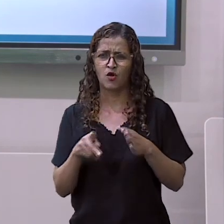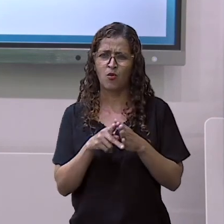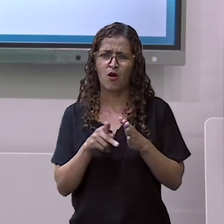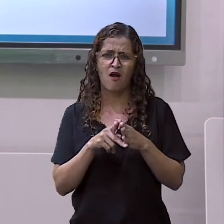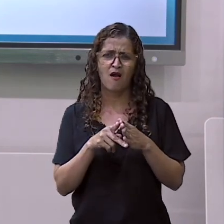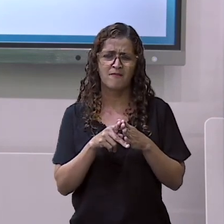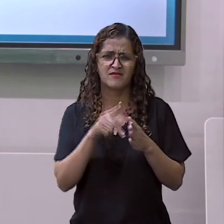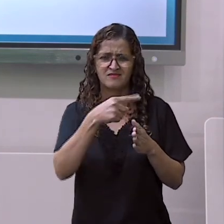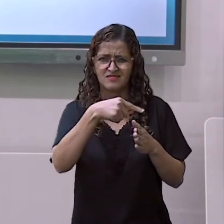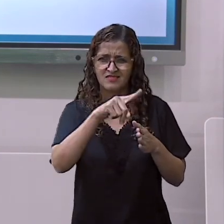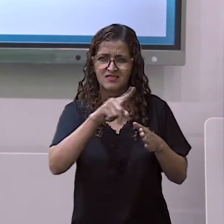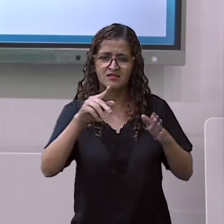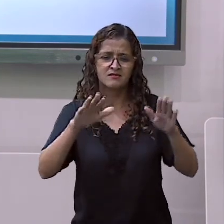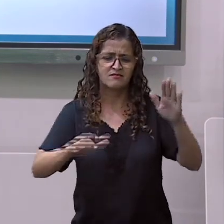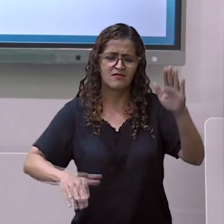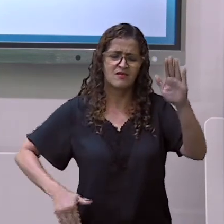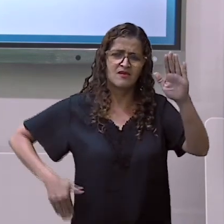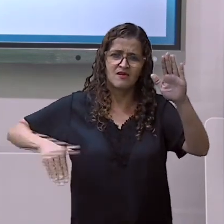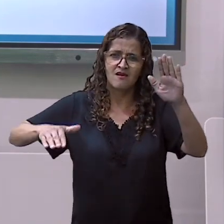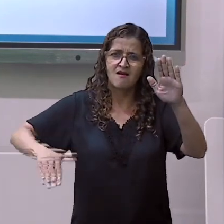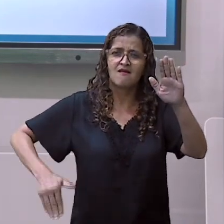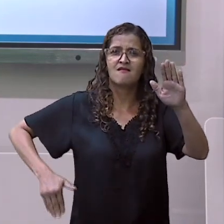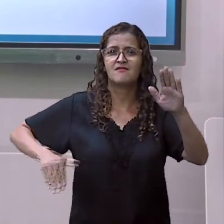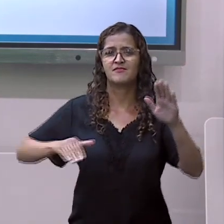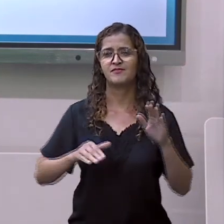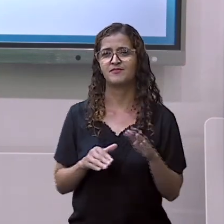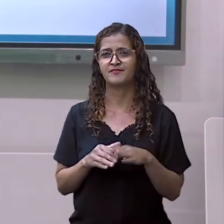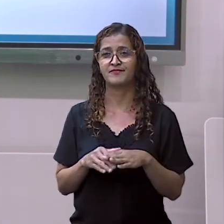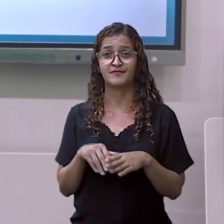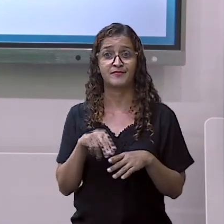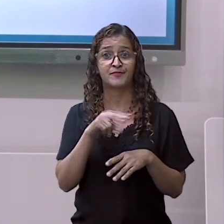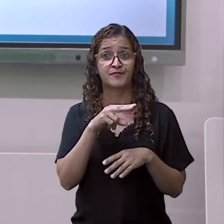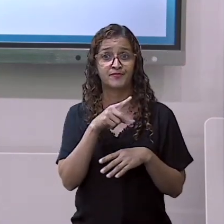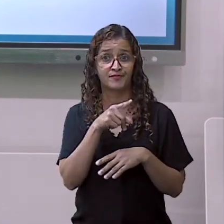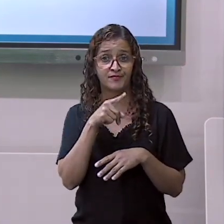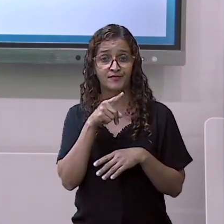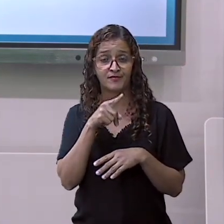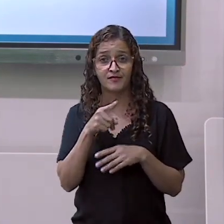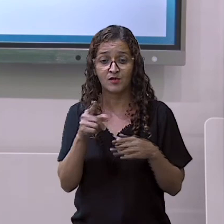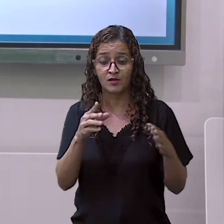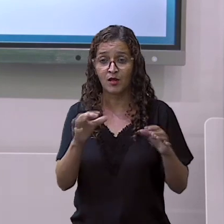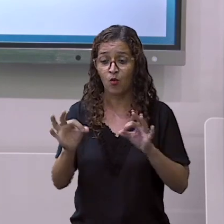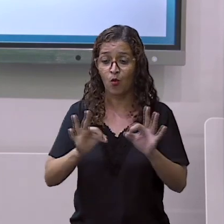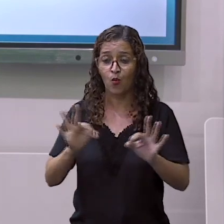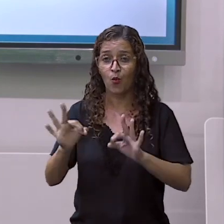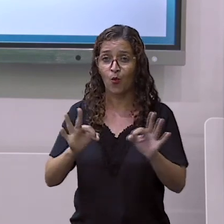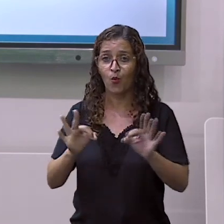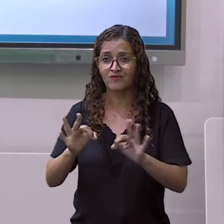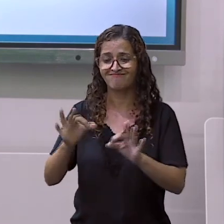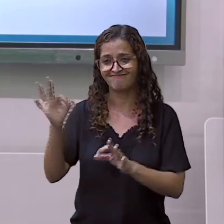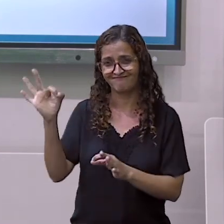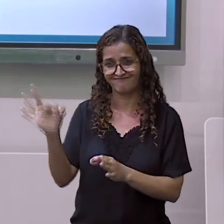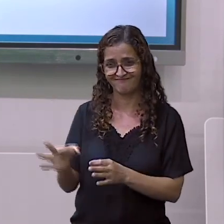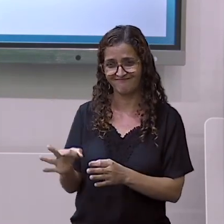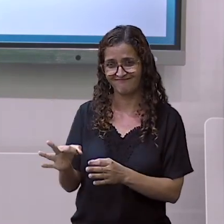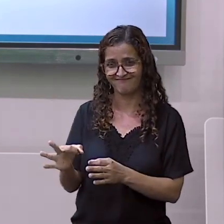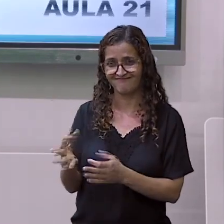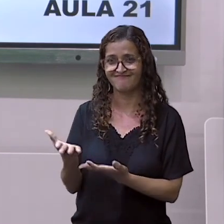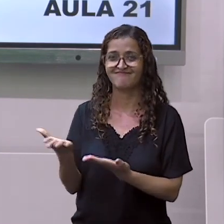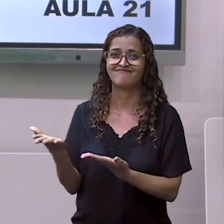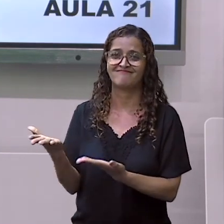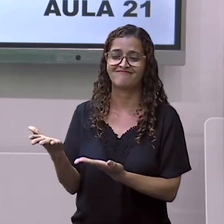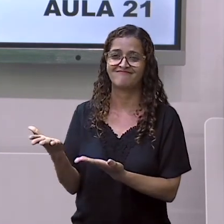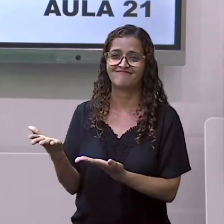praia, não é assim? Aqui está, mais ou menos, colocado em ordem. No verão ou no inverno.